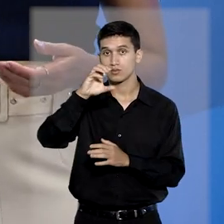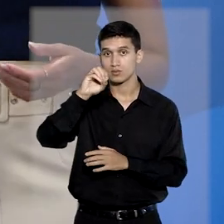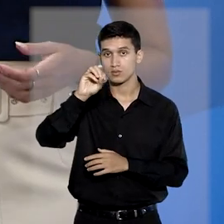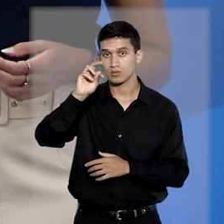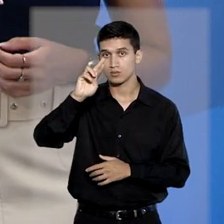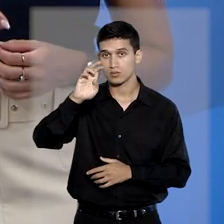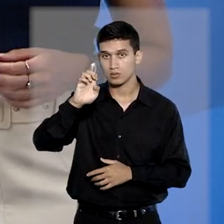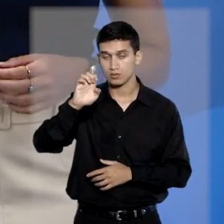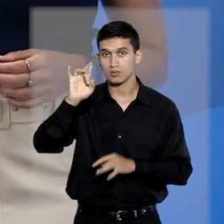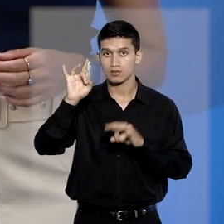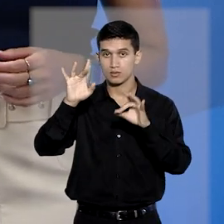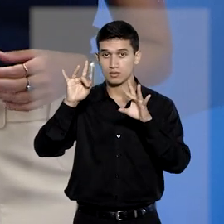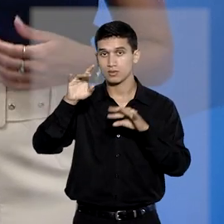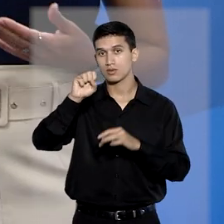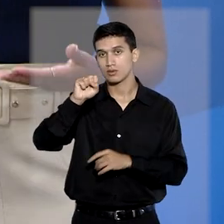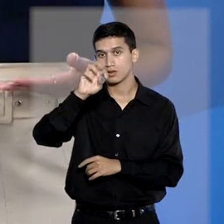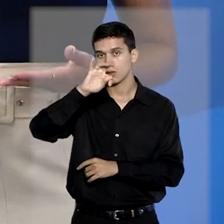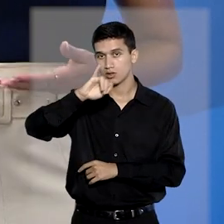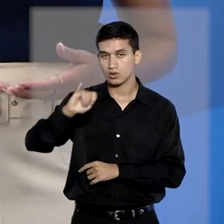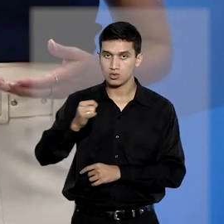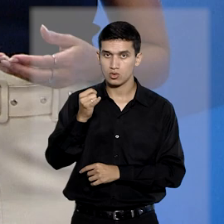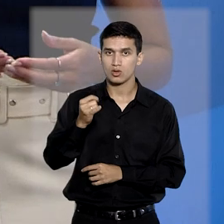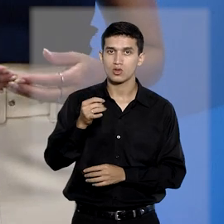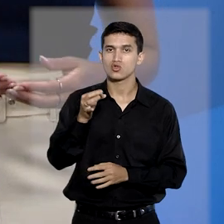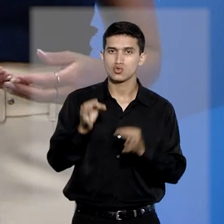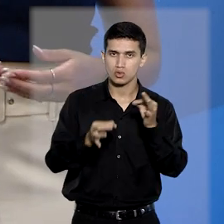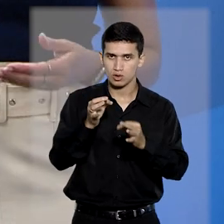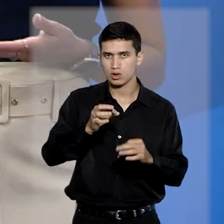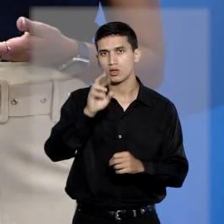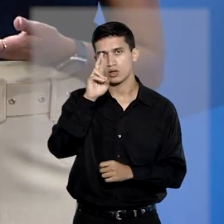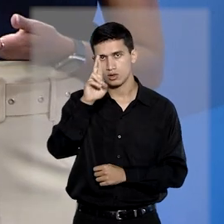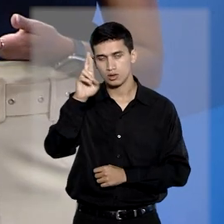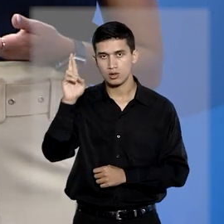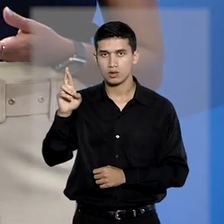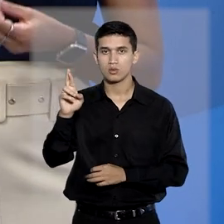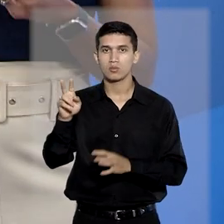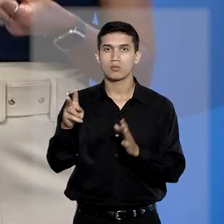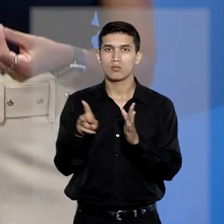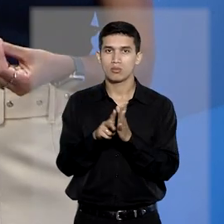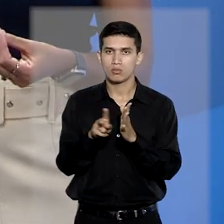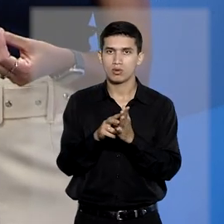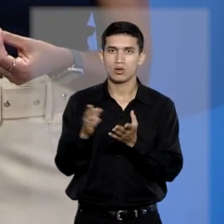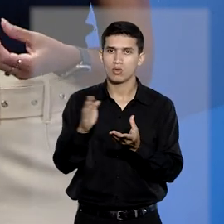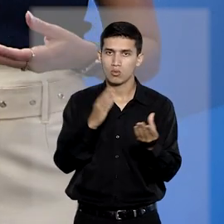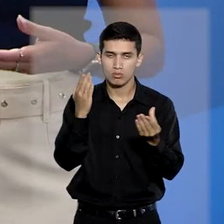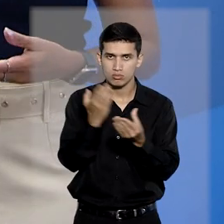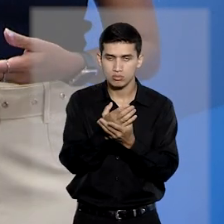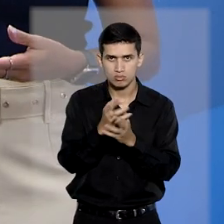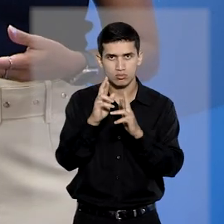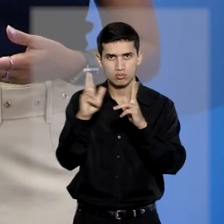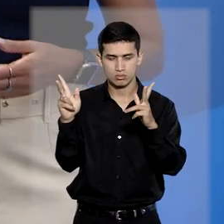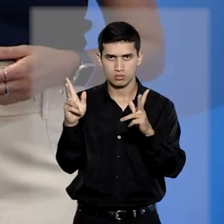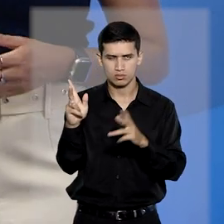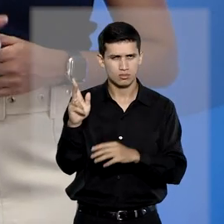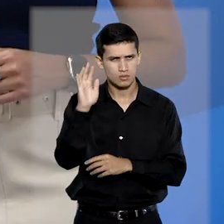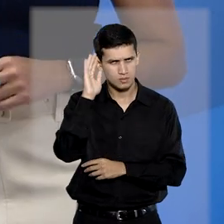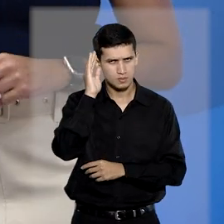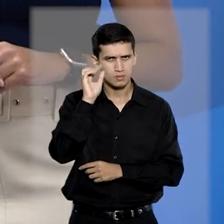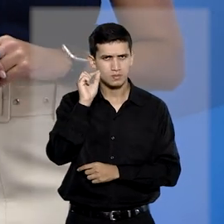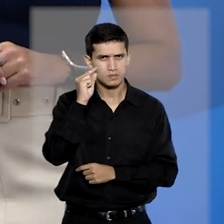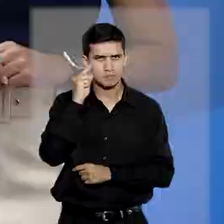Corte Especial do STJ o julgamento de repetitivos sobre medidas executivas atípicas.